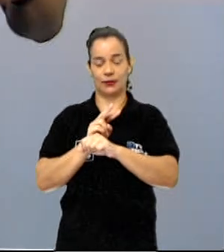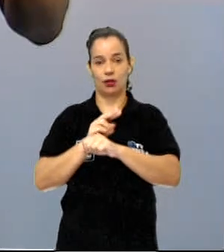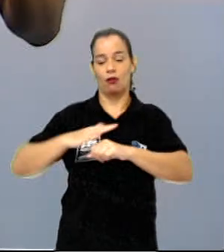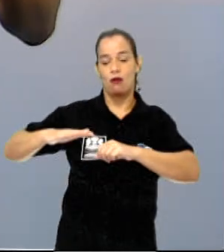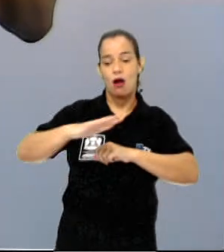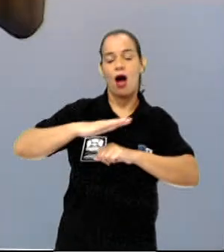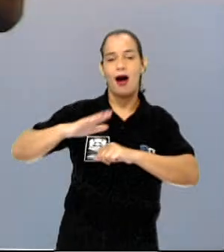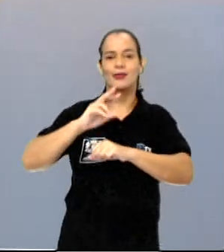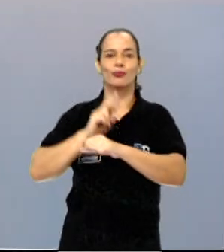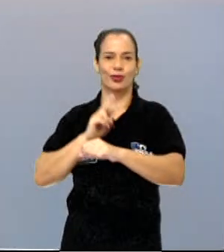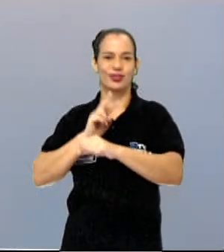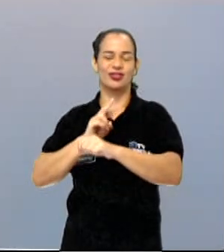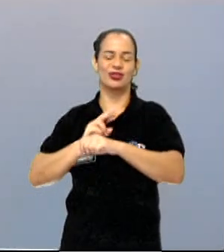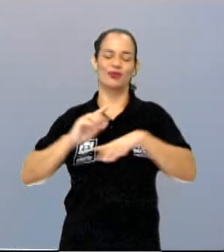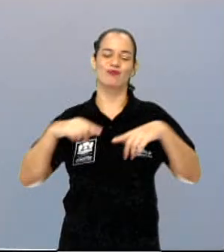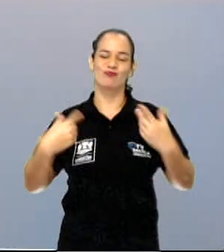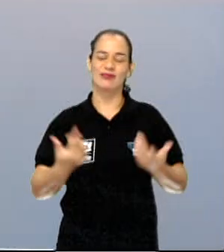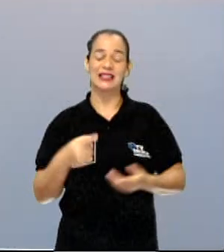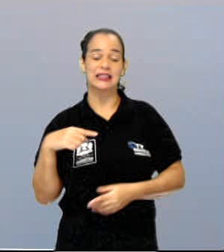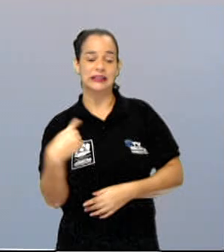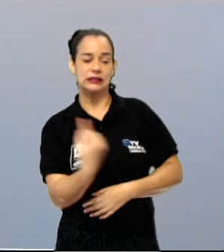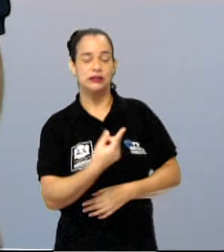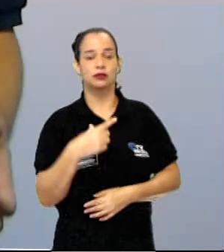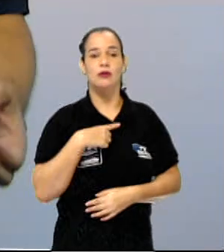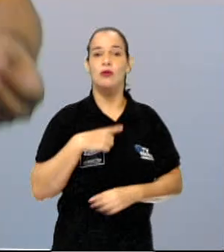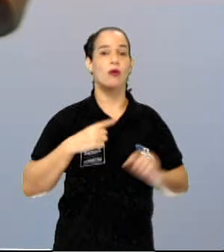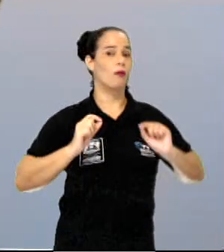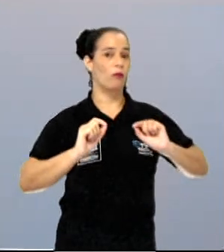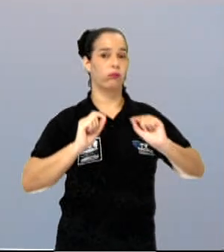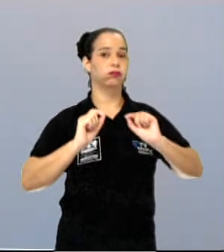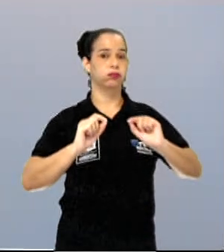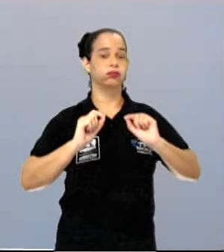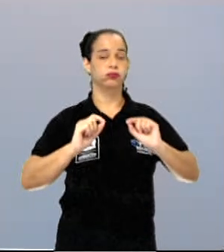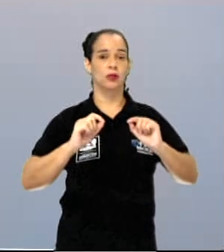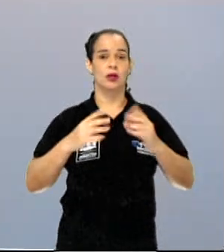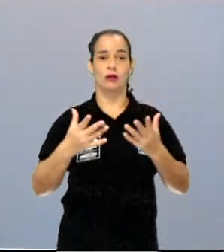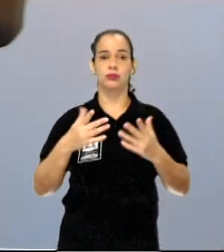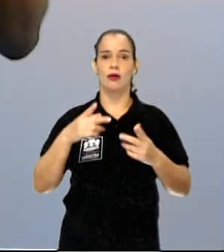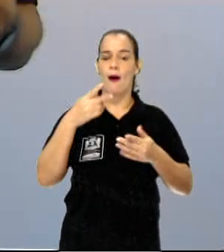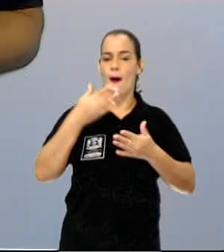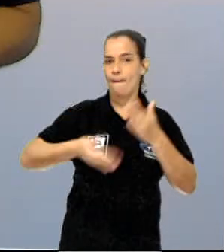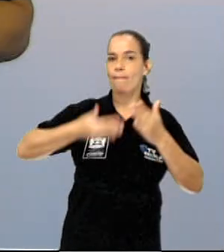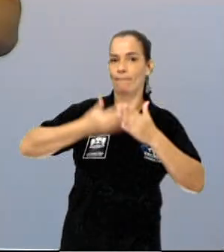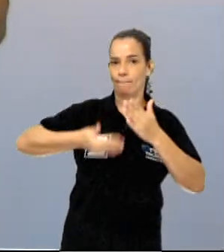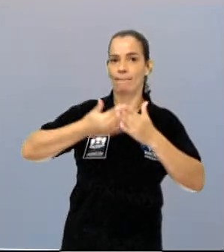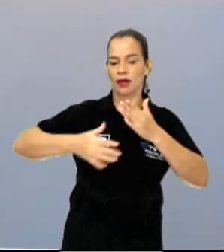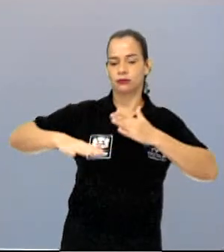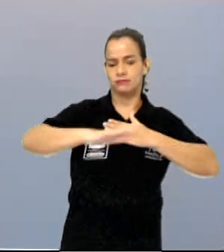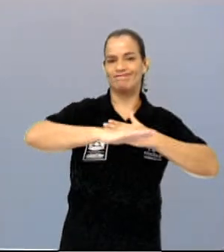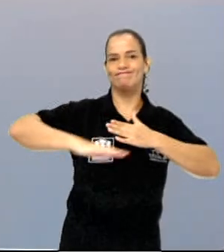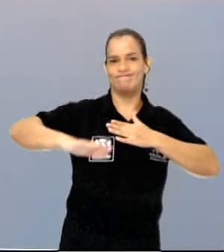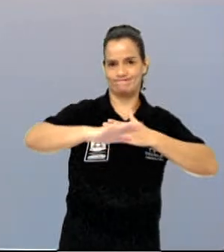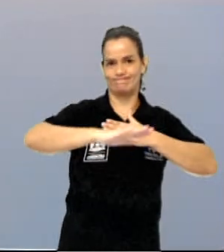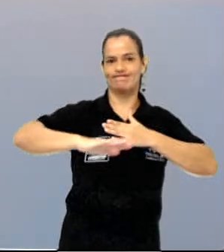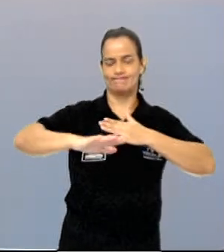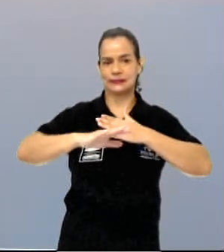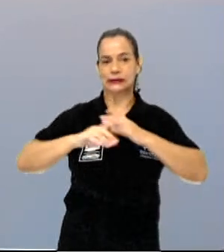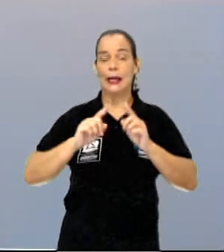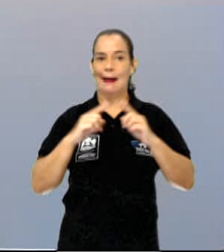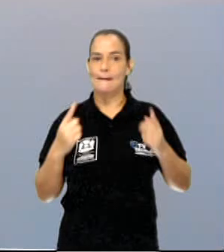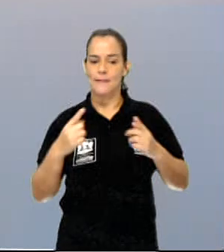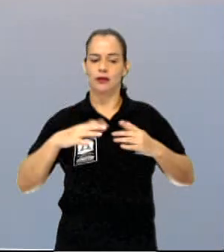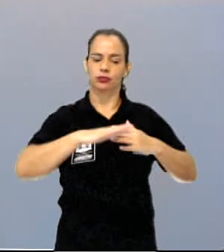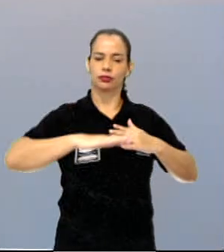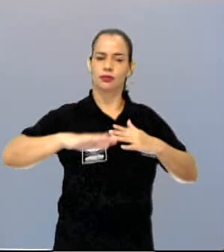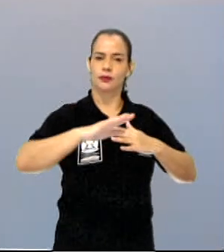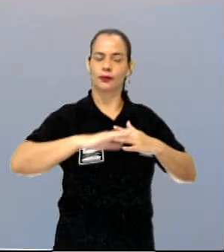E isso contribui para acelerar a destruição daquela região. Mas é uma região que,